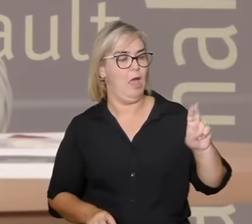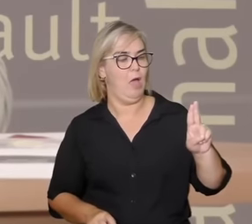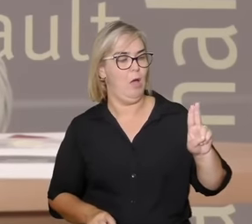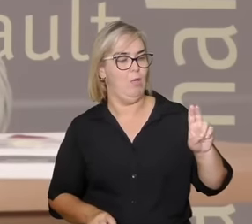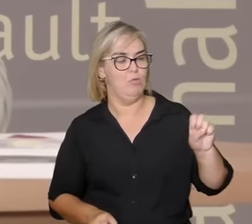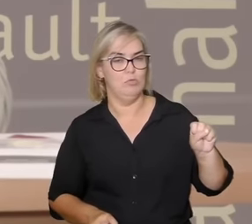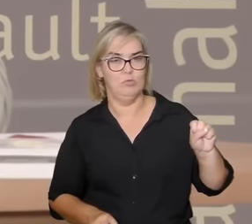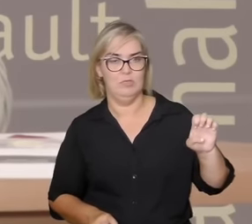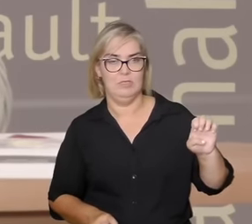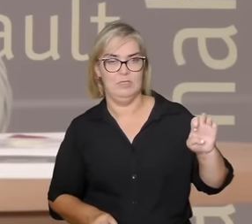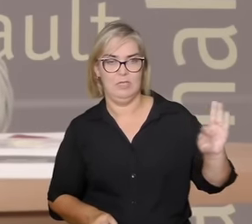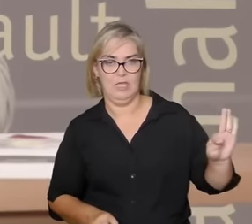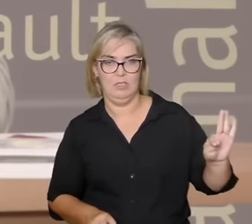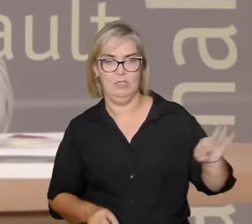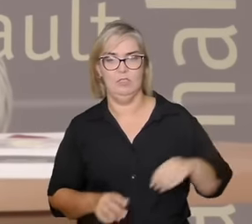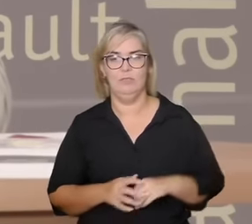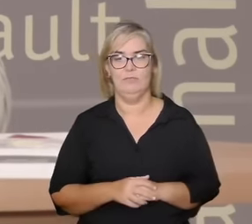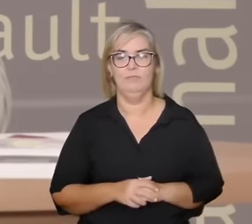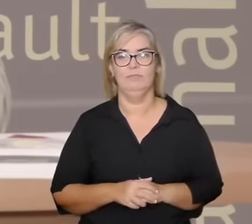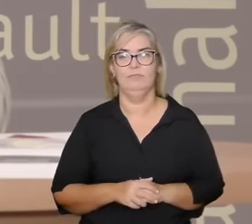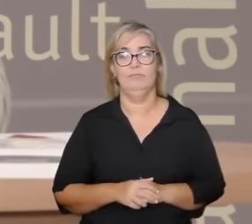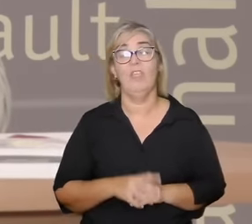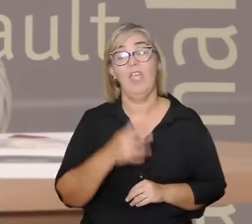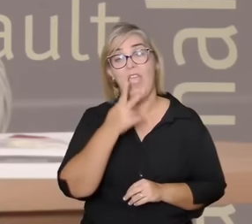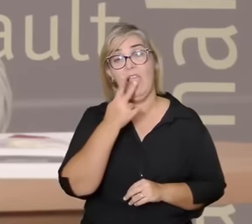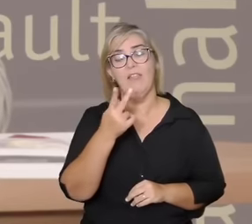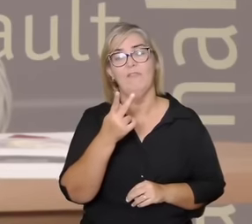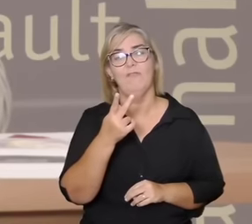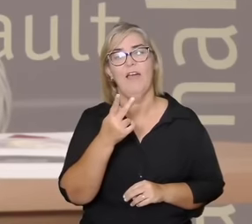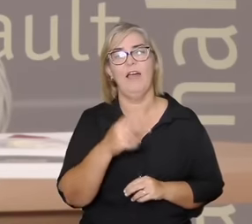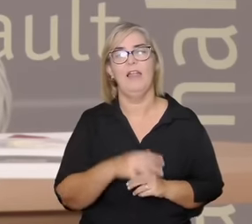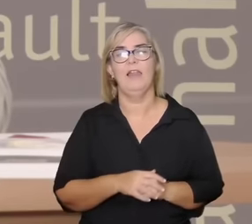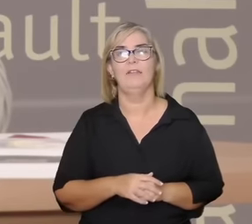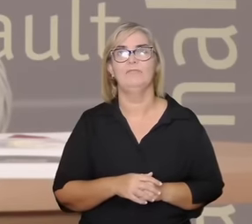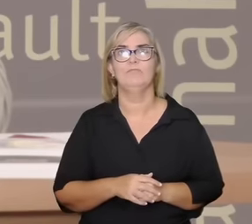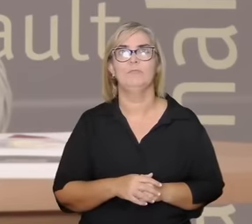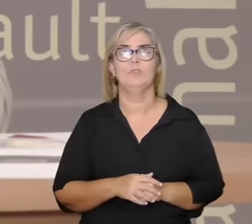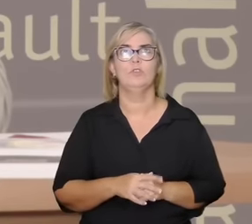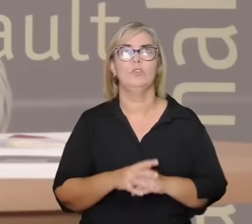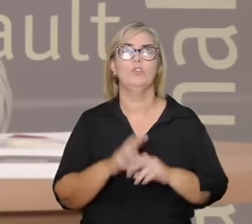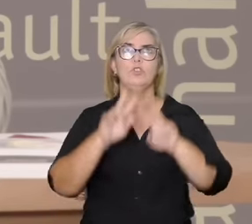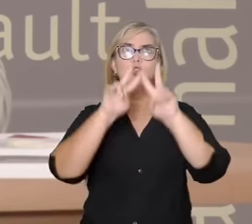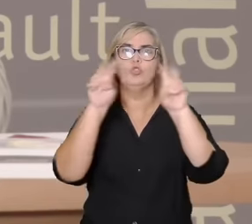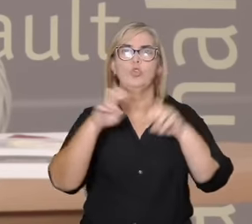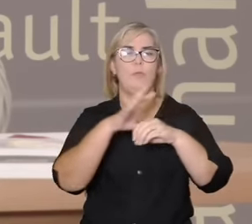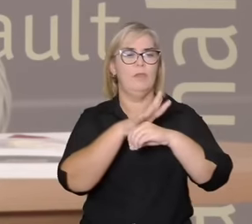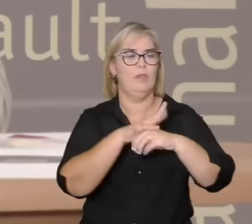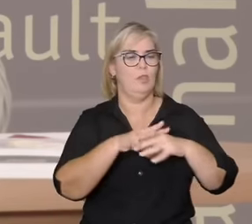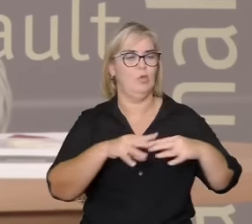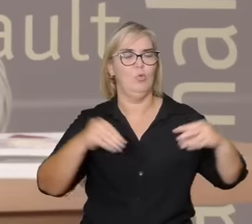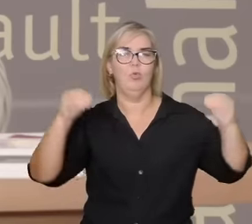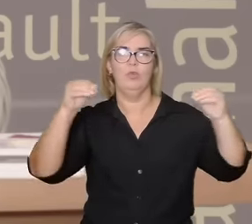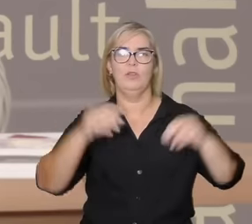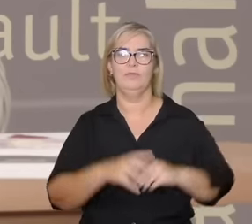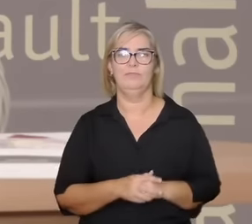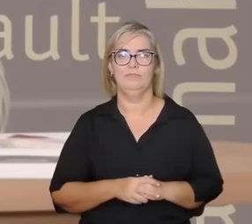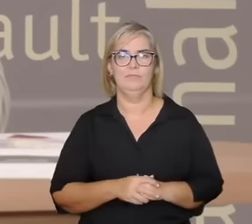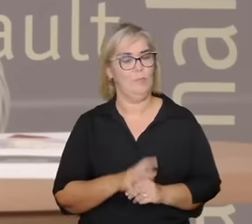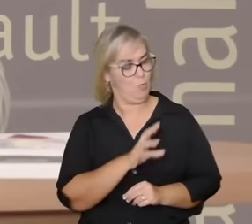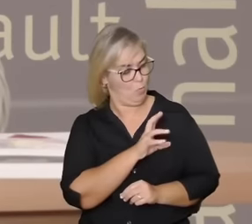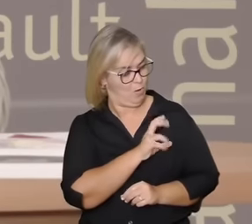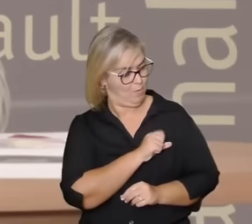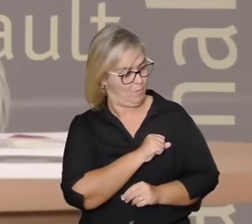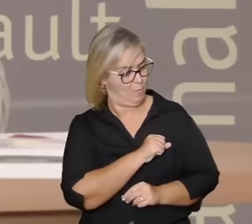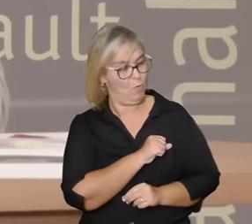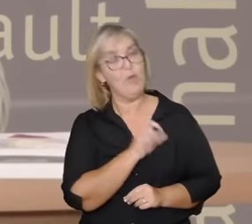de uma recuperação um tipo de recuperação um tipo de cura o é o amor então o amor é um tipo de